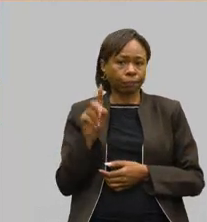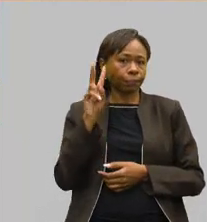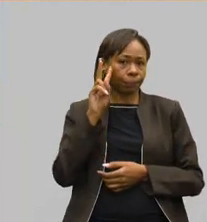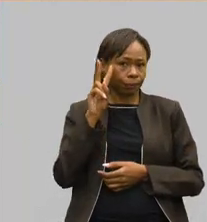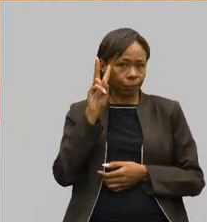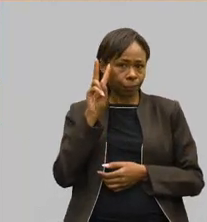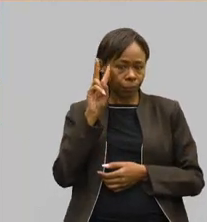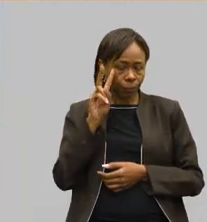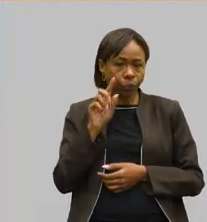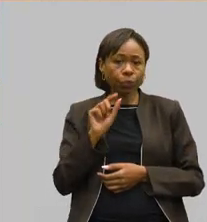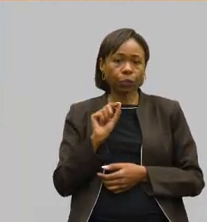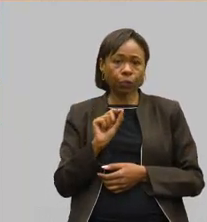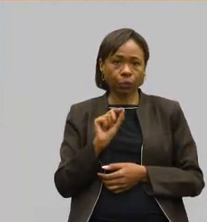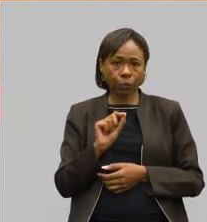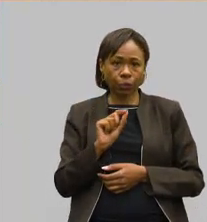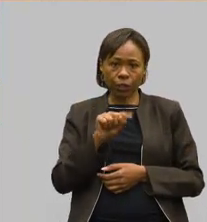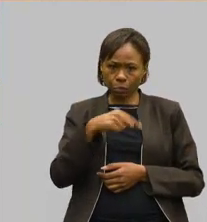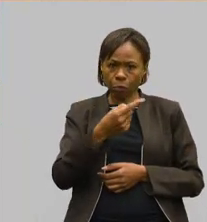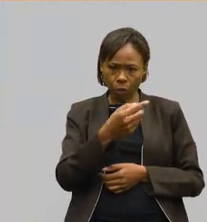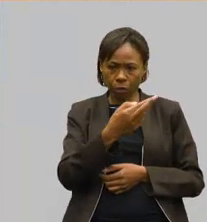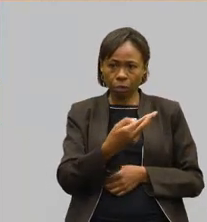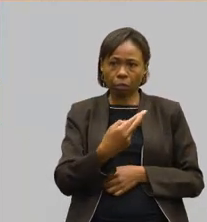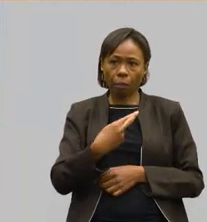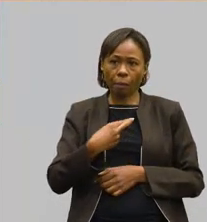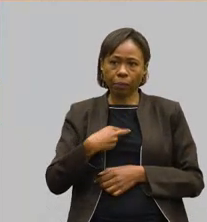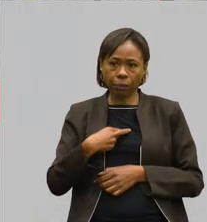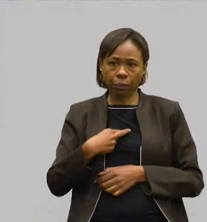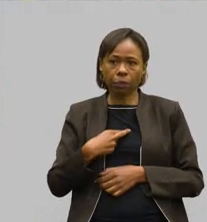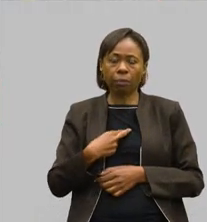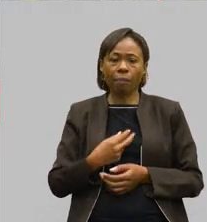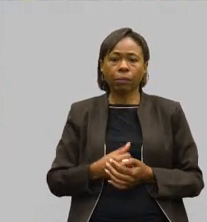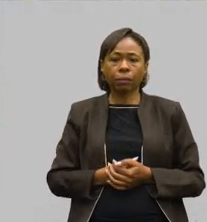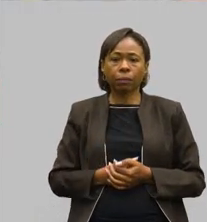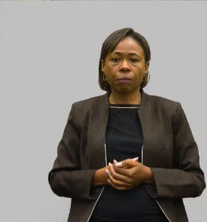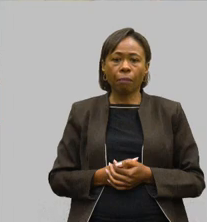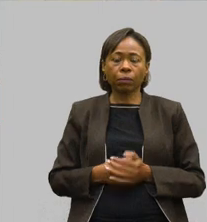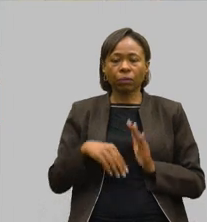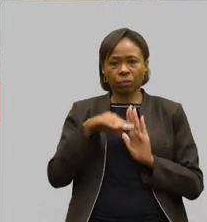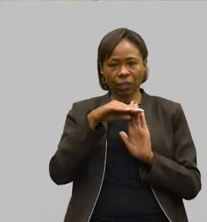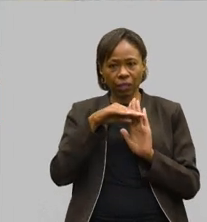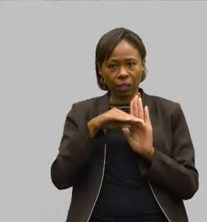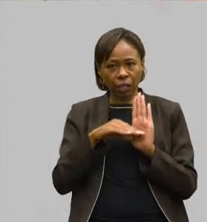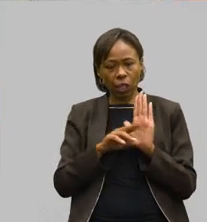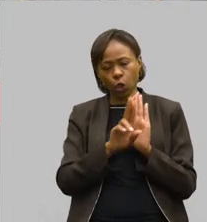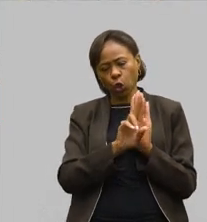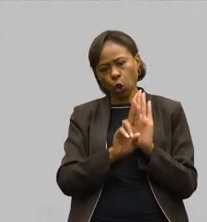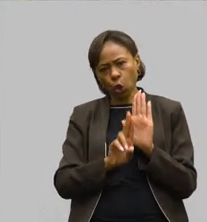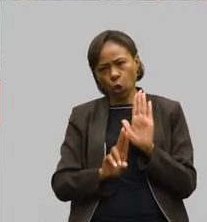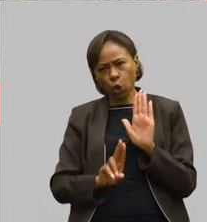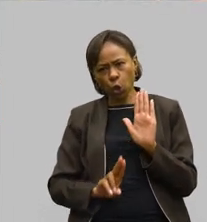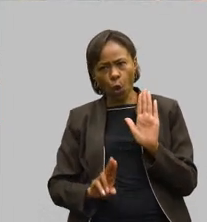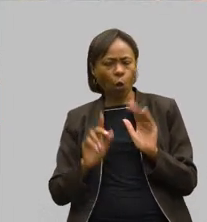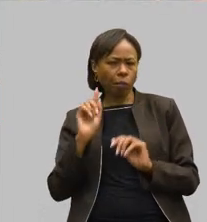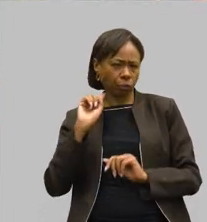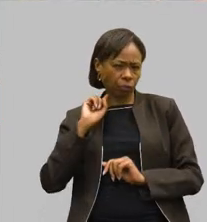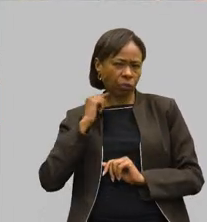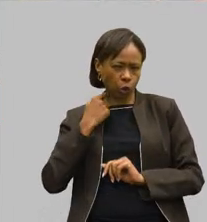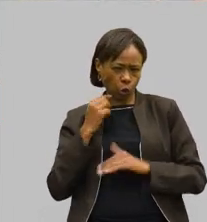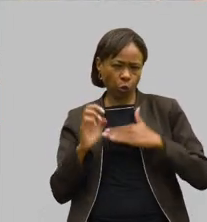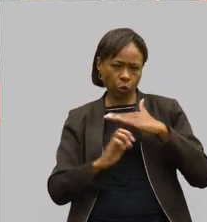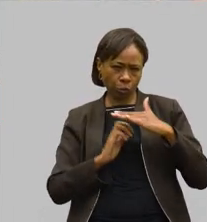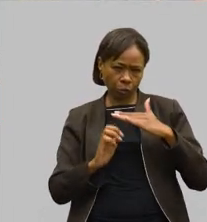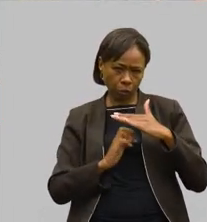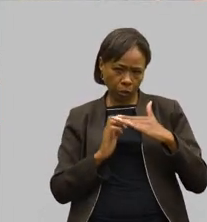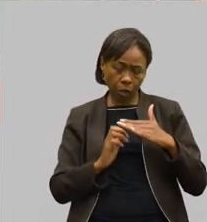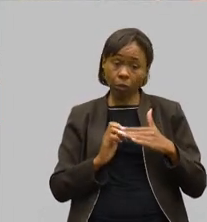depois retornar, tomar ciência da questão da lista suja que eu estava falando, quer dizer, a lista suja ela é